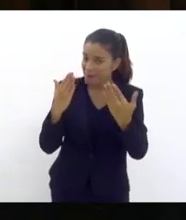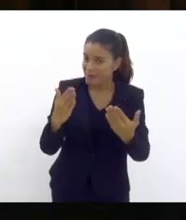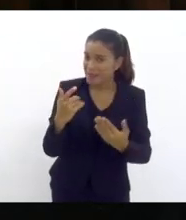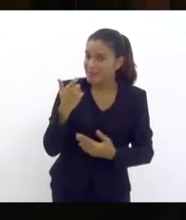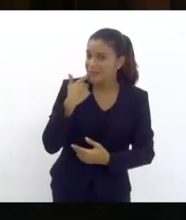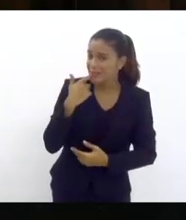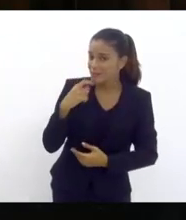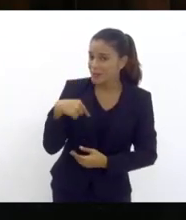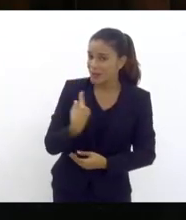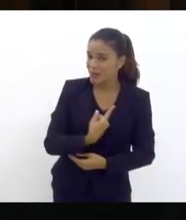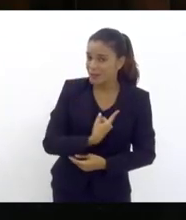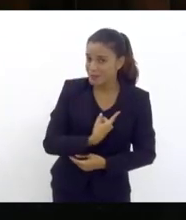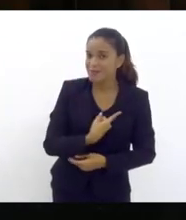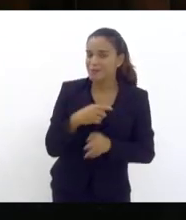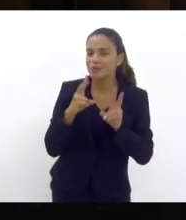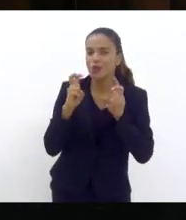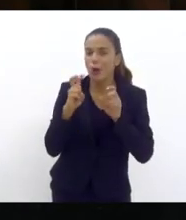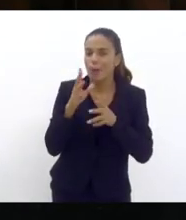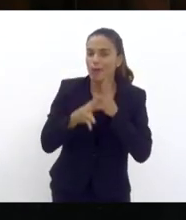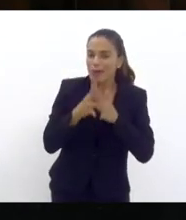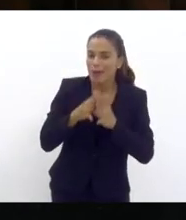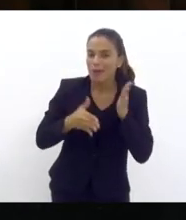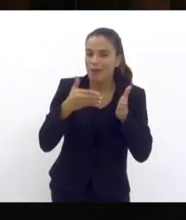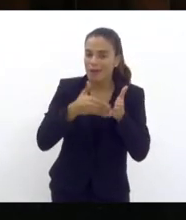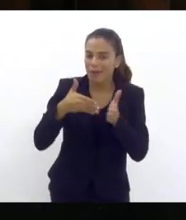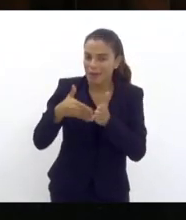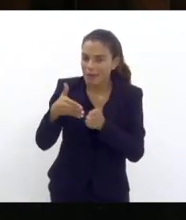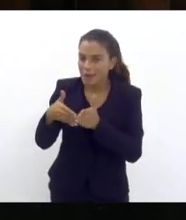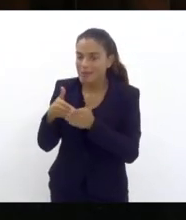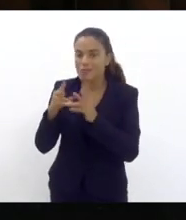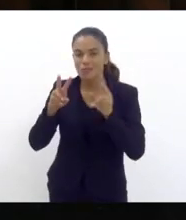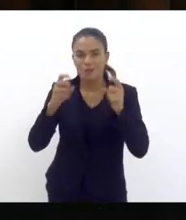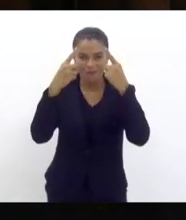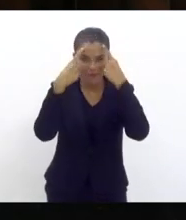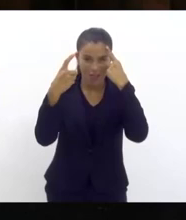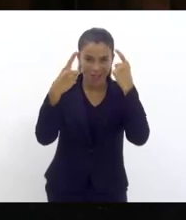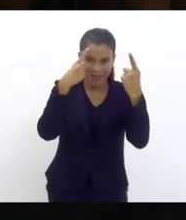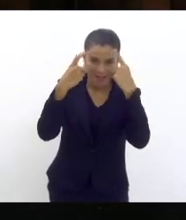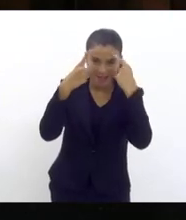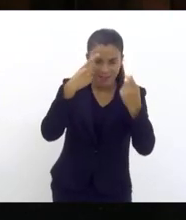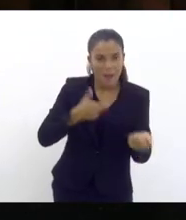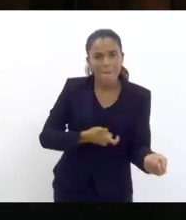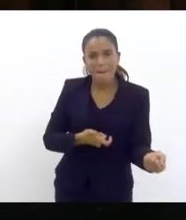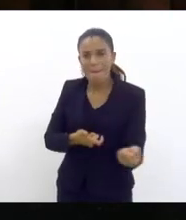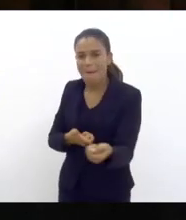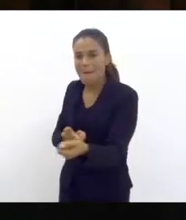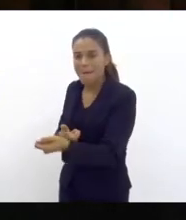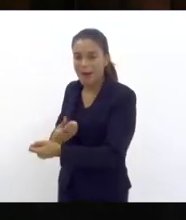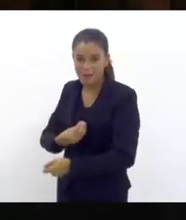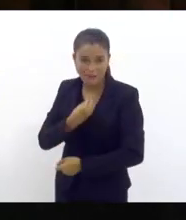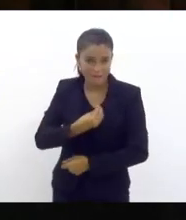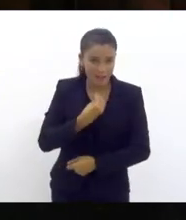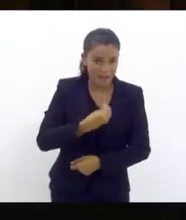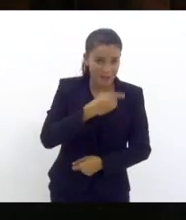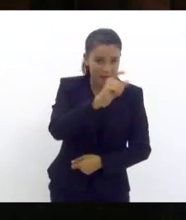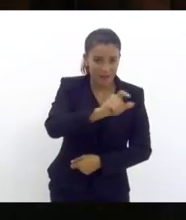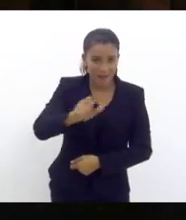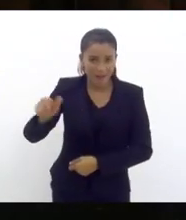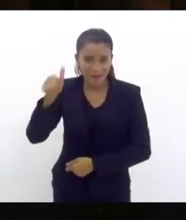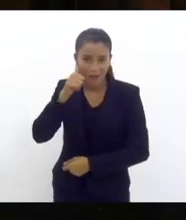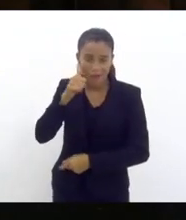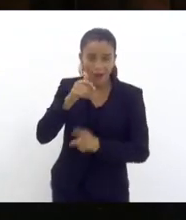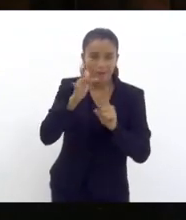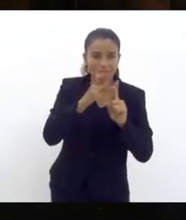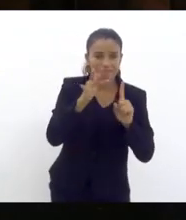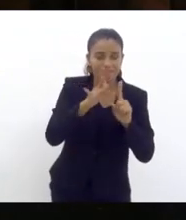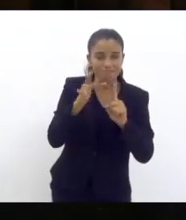sexta-feira sobre os impactos da violência armada na vida das nossas mulheres apontam a